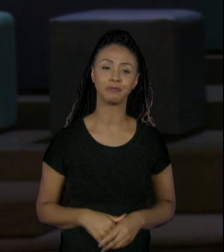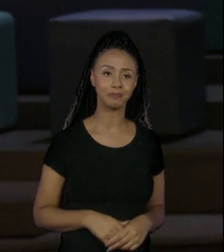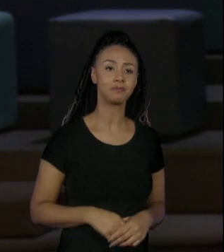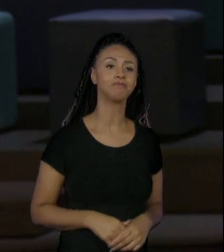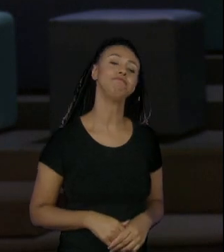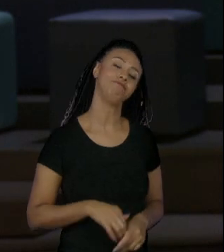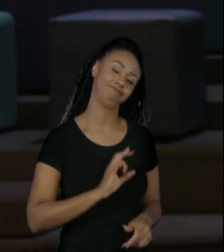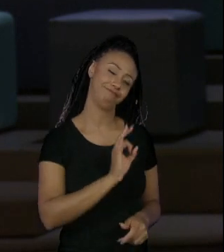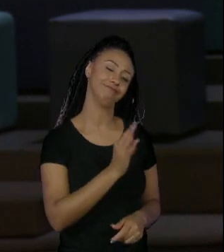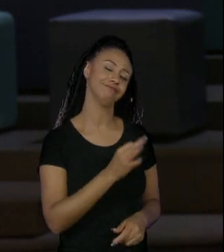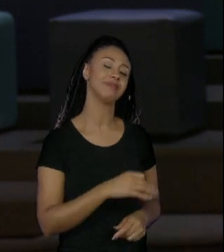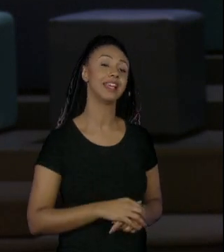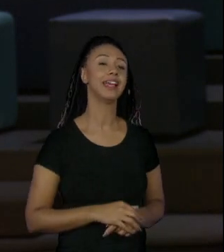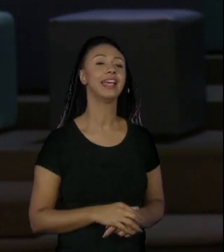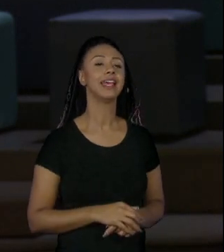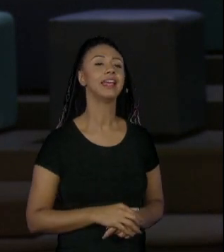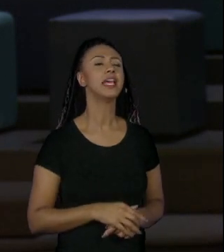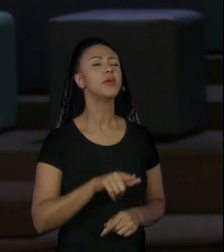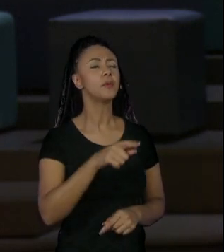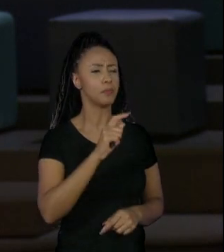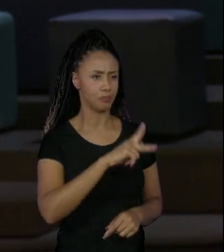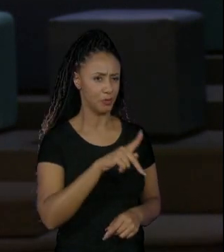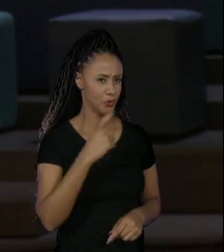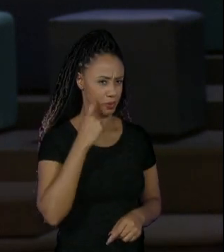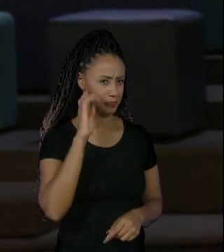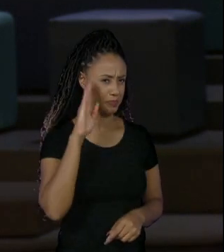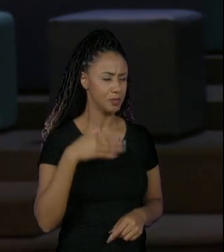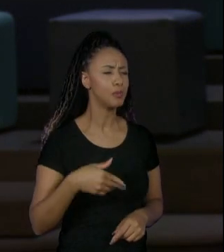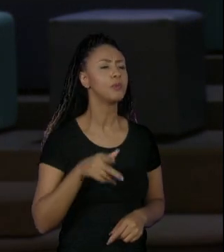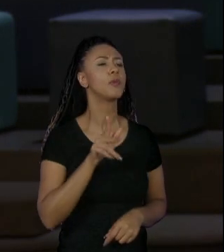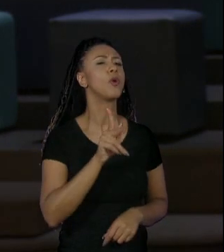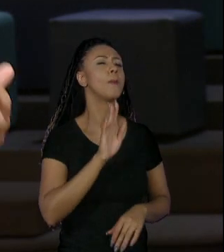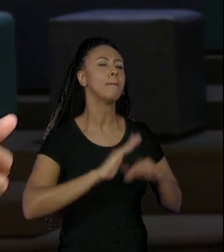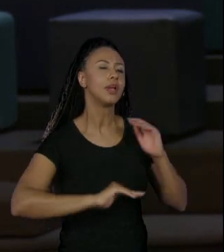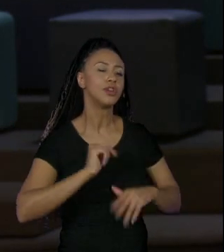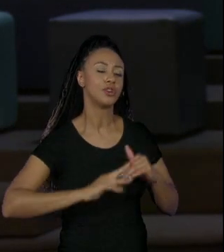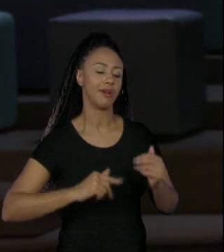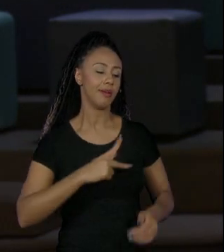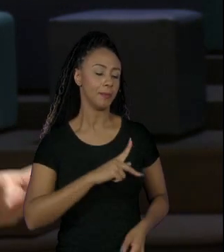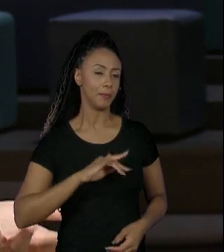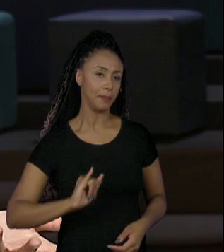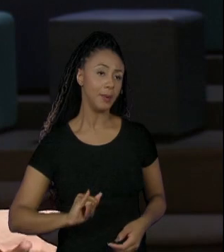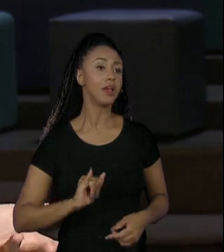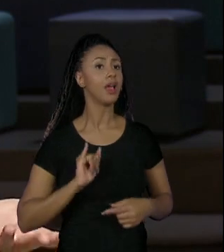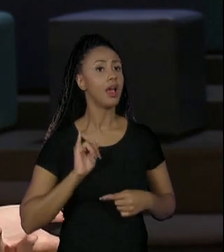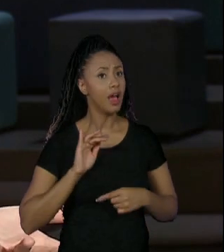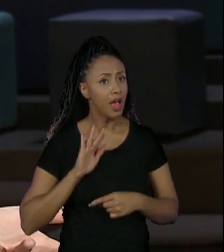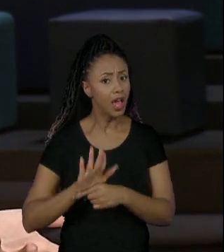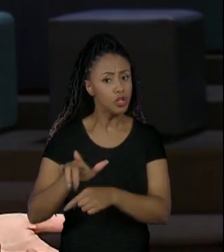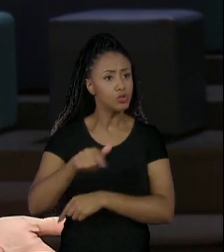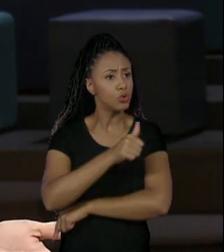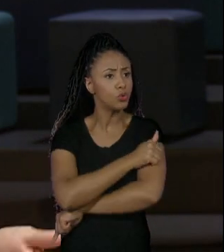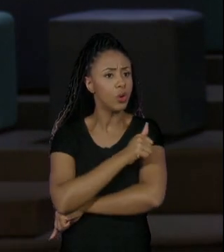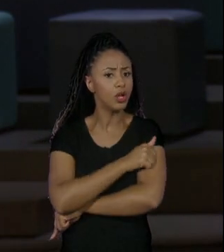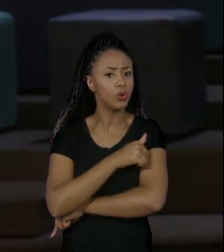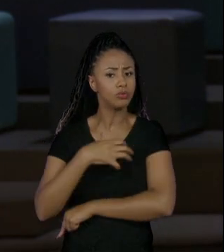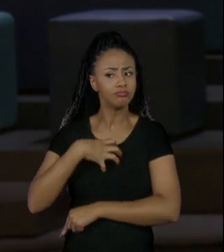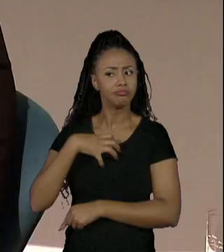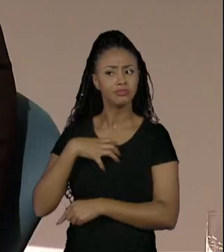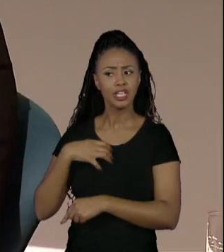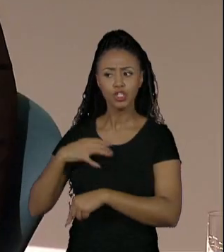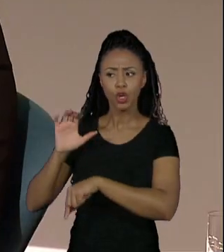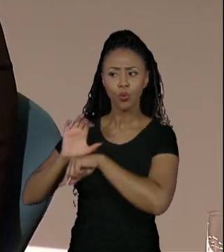prática do projeto integrador, professora Simone, ajuda inclusive o aluno a se identificar um pouco mais com o curso que ele escolheu, né?